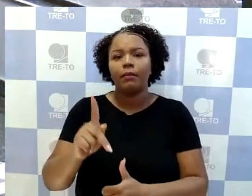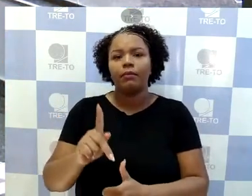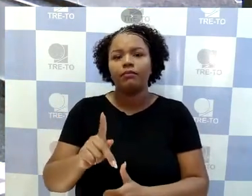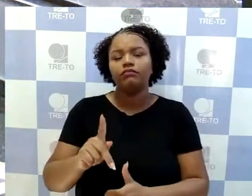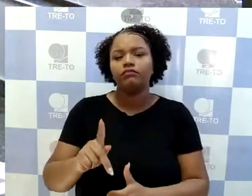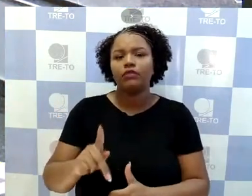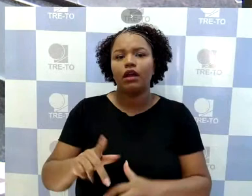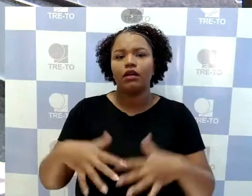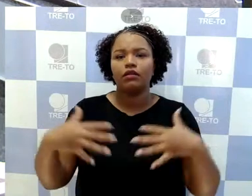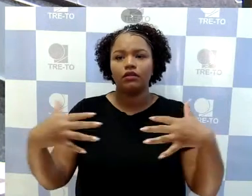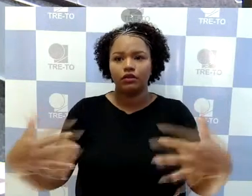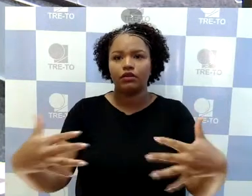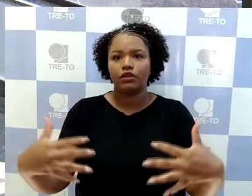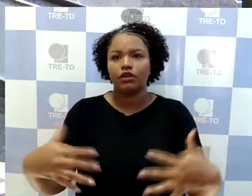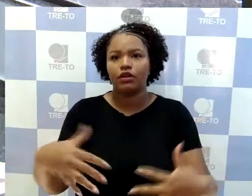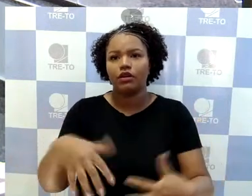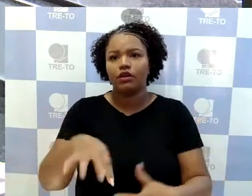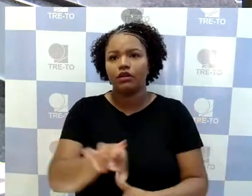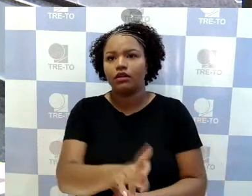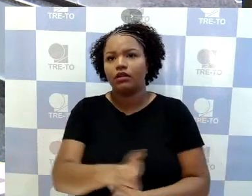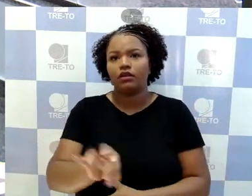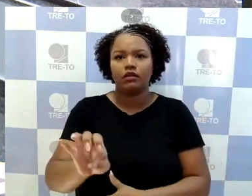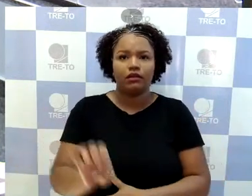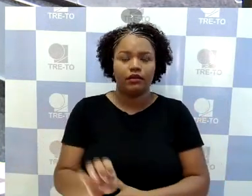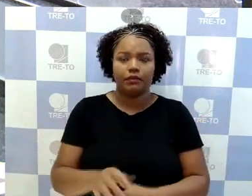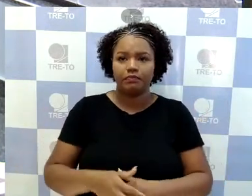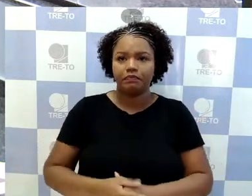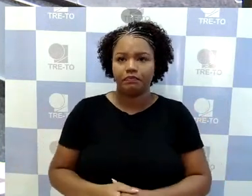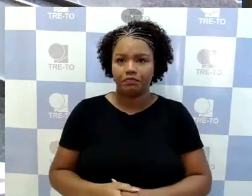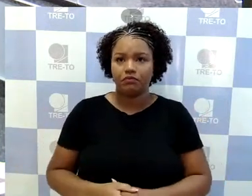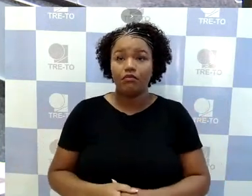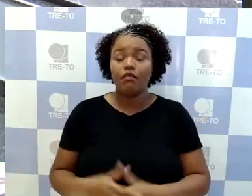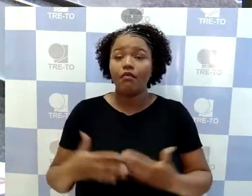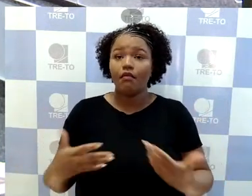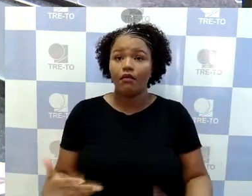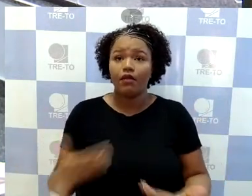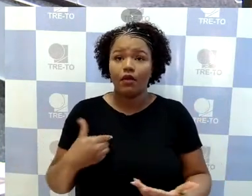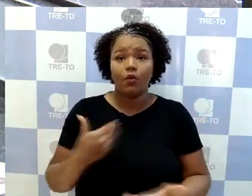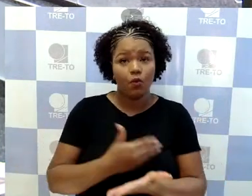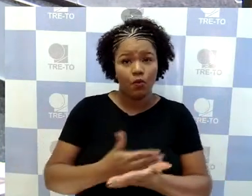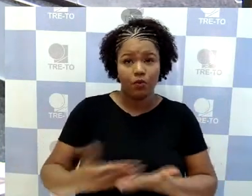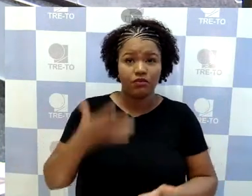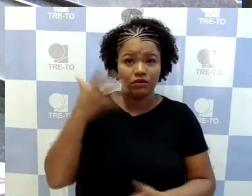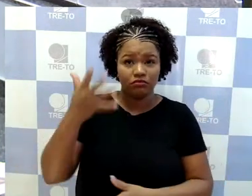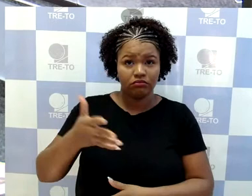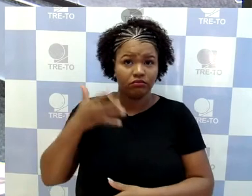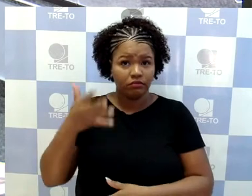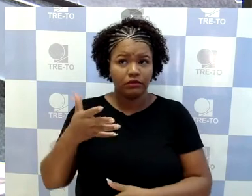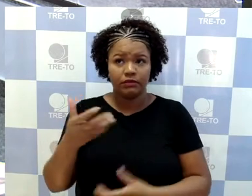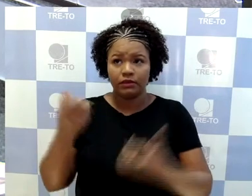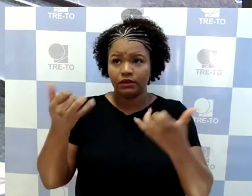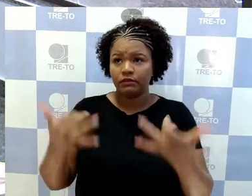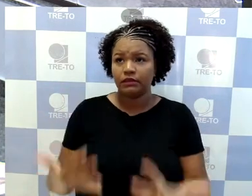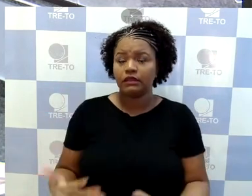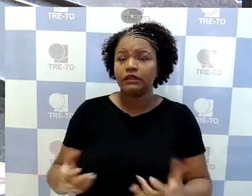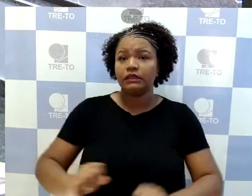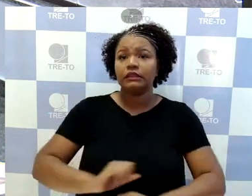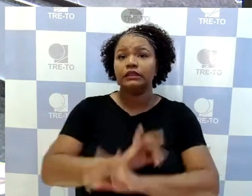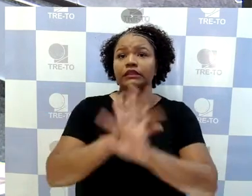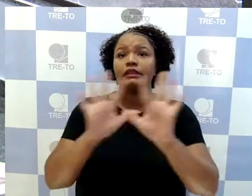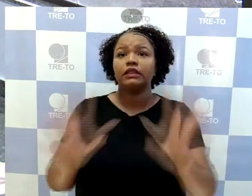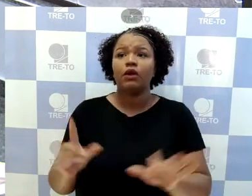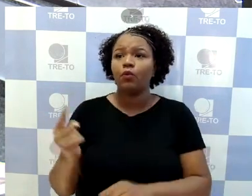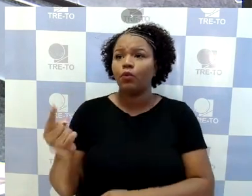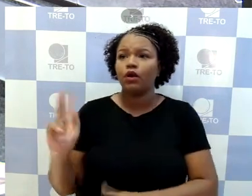em sustentação para esclarecer uma situação. Inicialmente, a